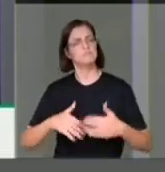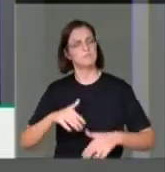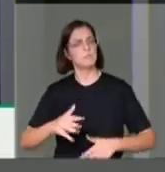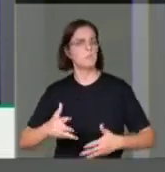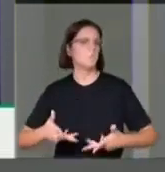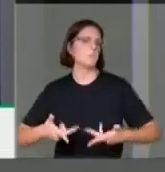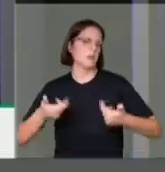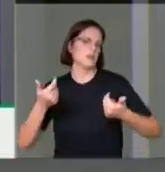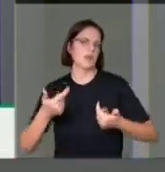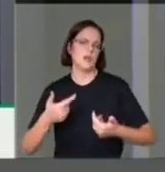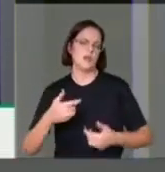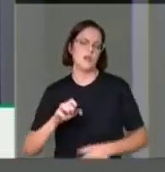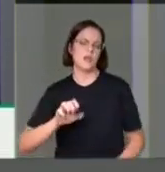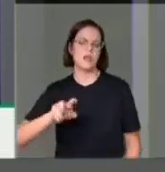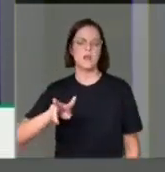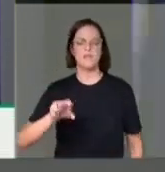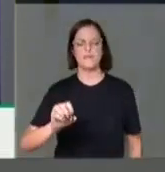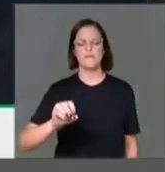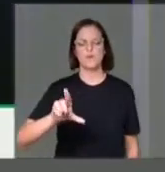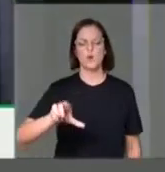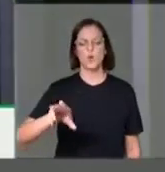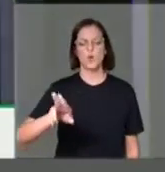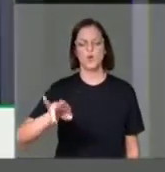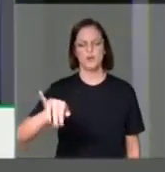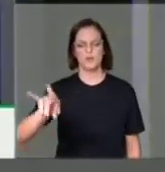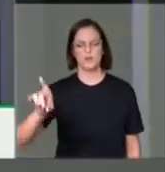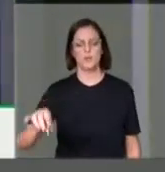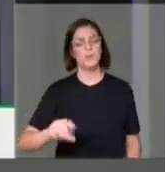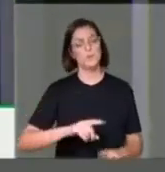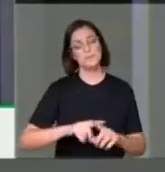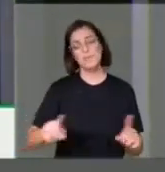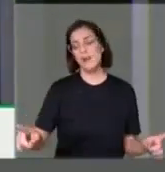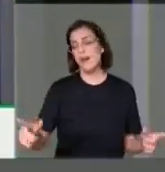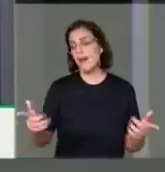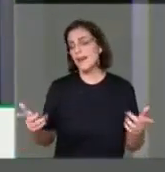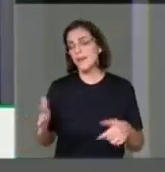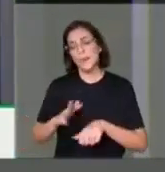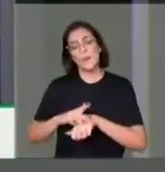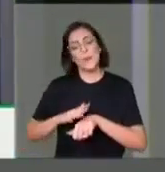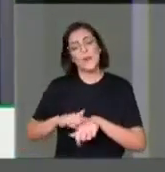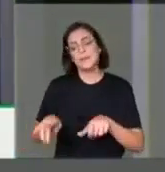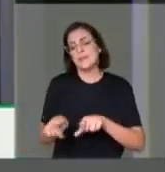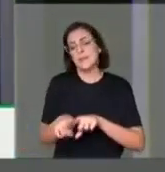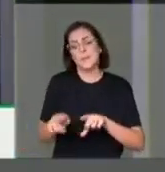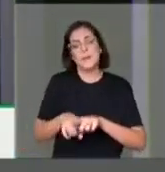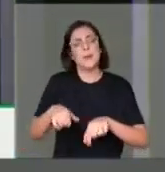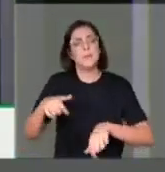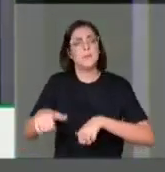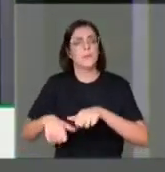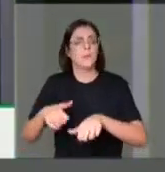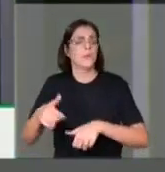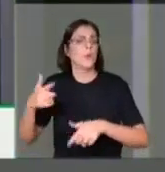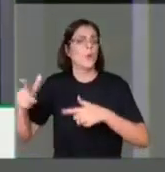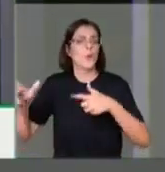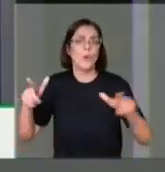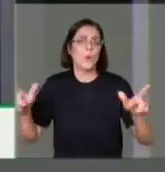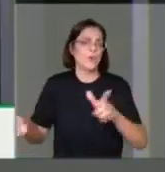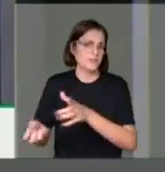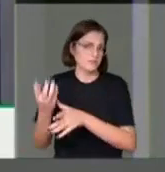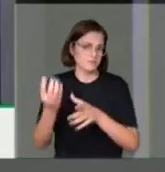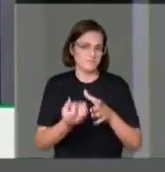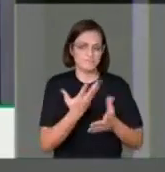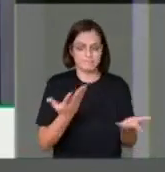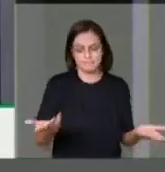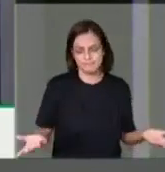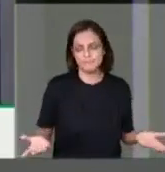ser humano, também as doenças evoluem, infelizmente. E é preciso de ver também